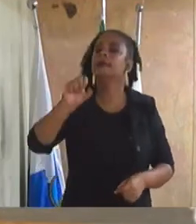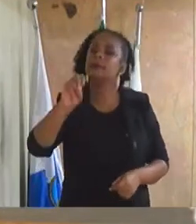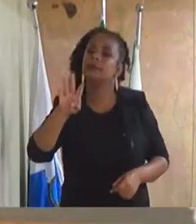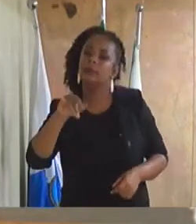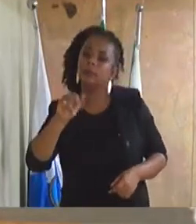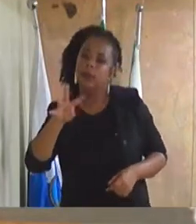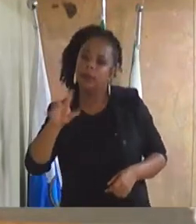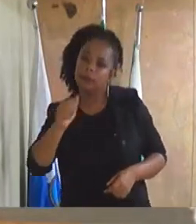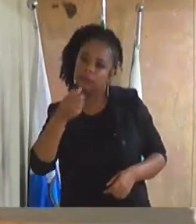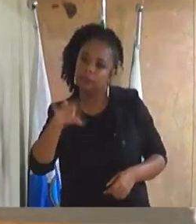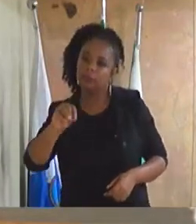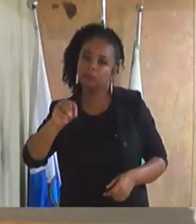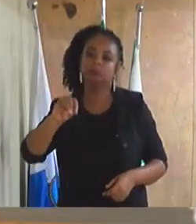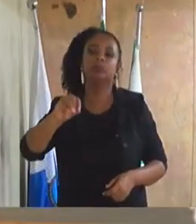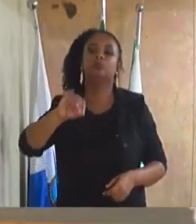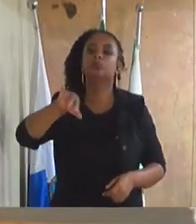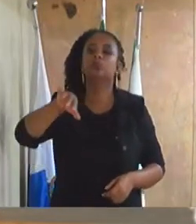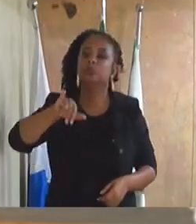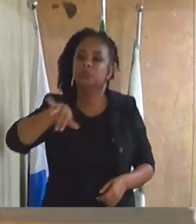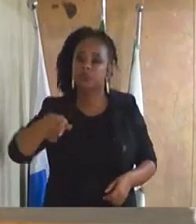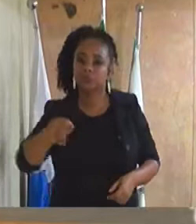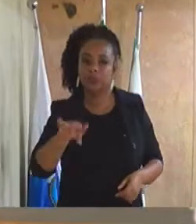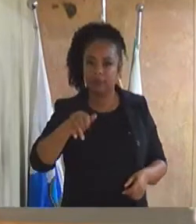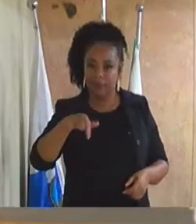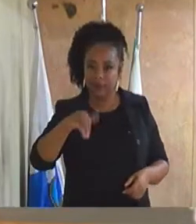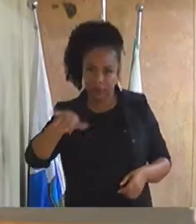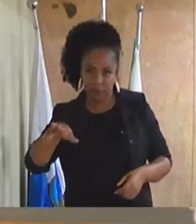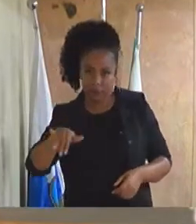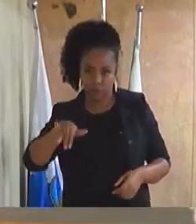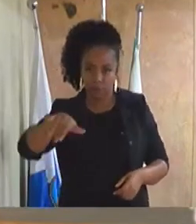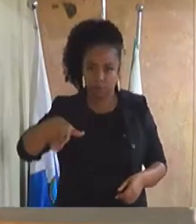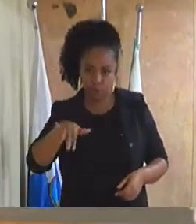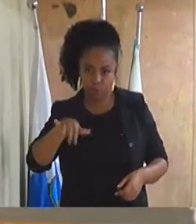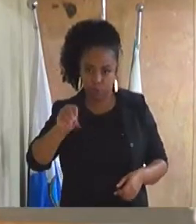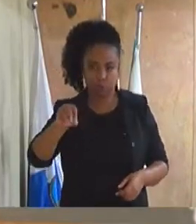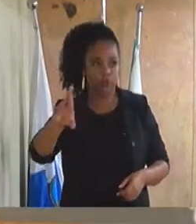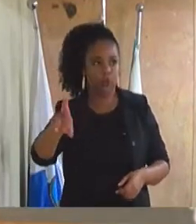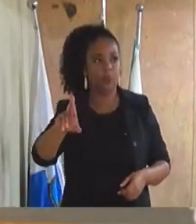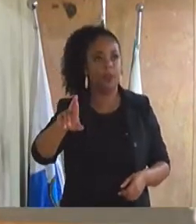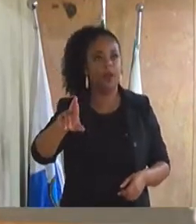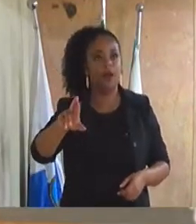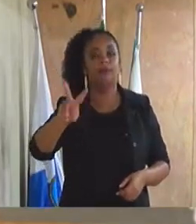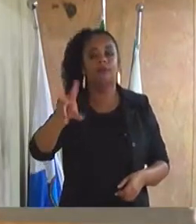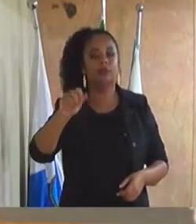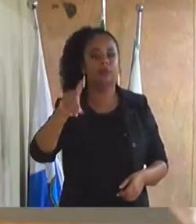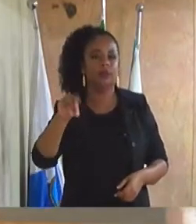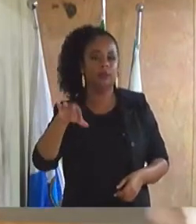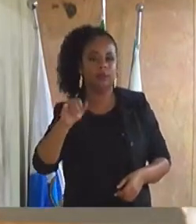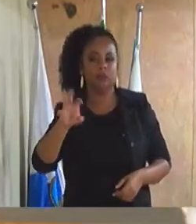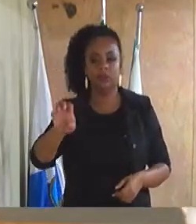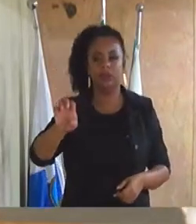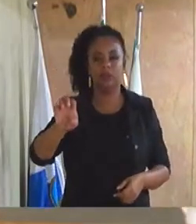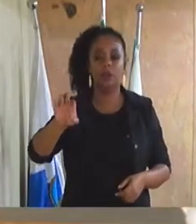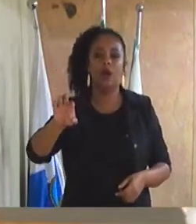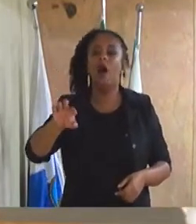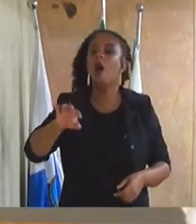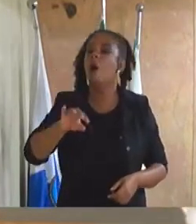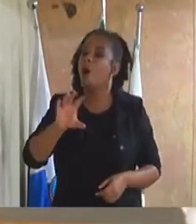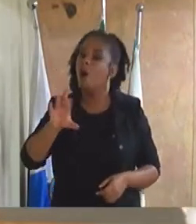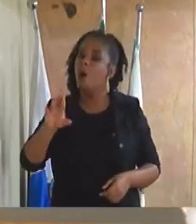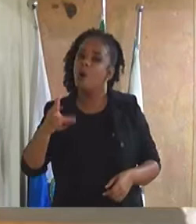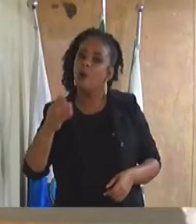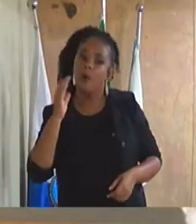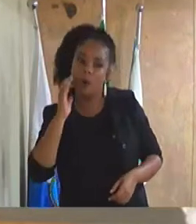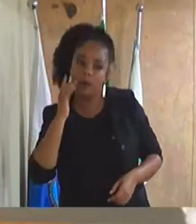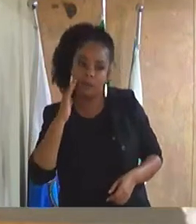Divair Alves de Oliveira Júnior, Alexandro Mendonça Rosa, Valdeci Nunes da Rosa Filho, Carlos Augusto